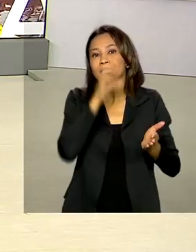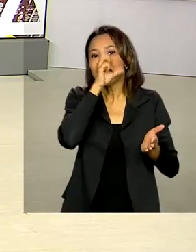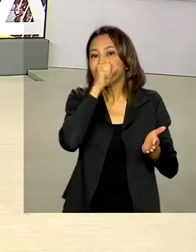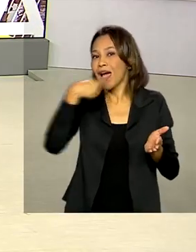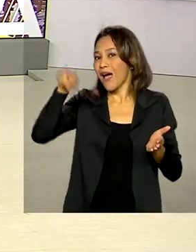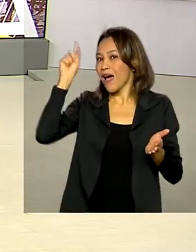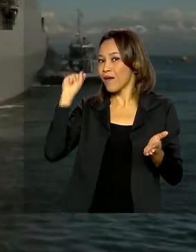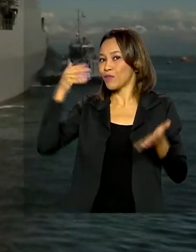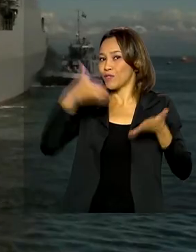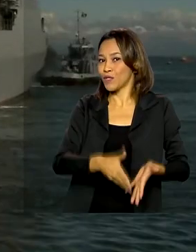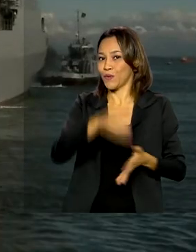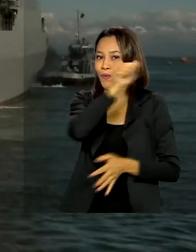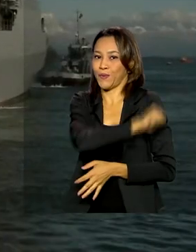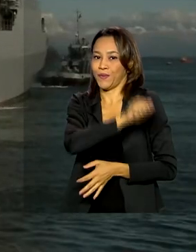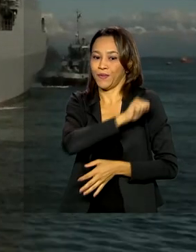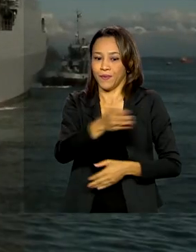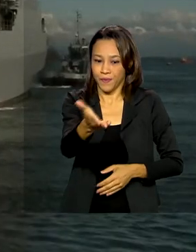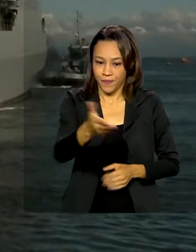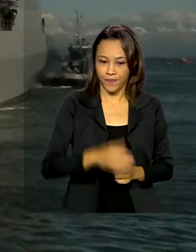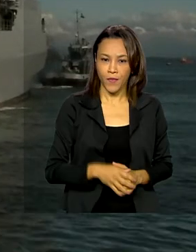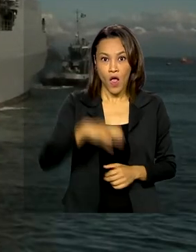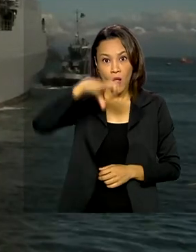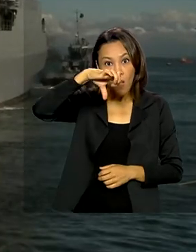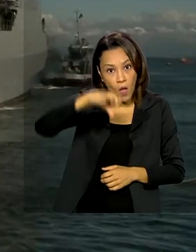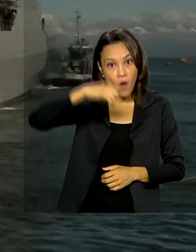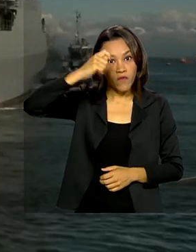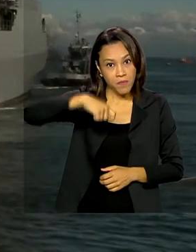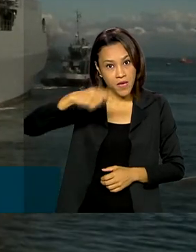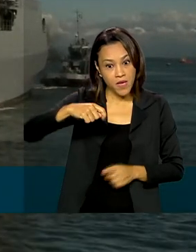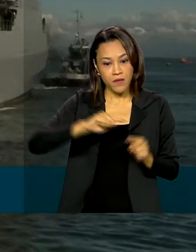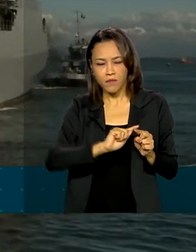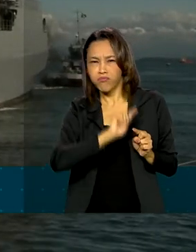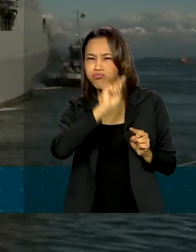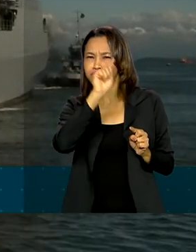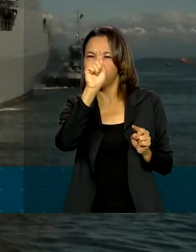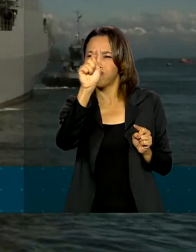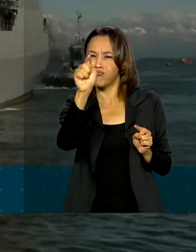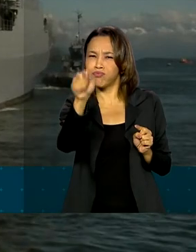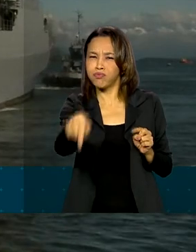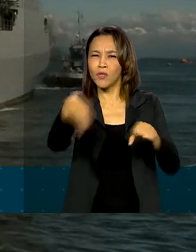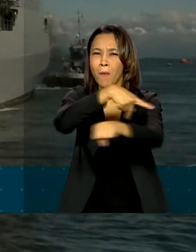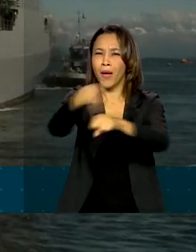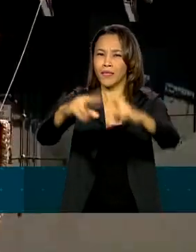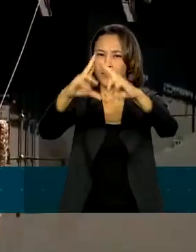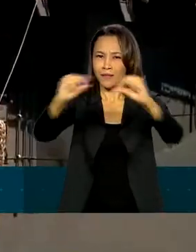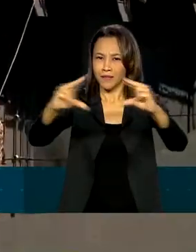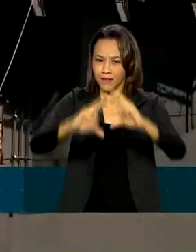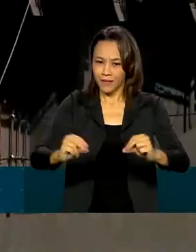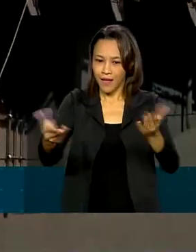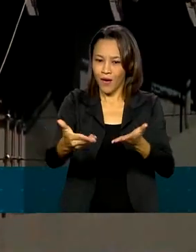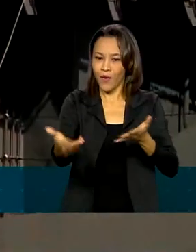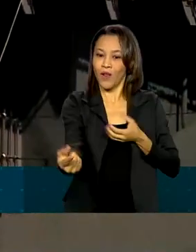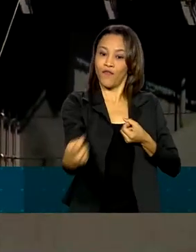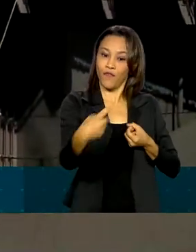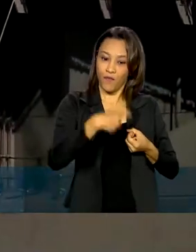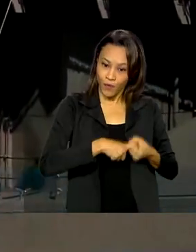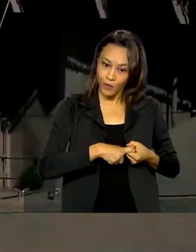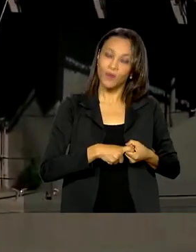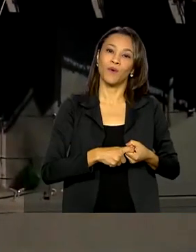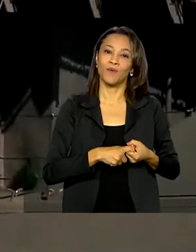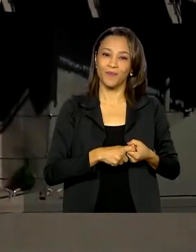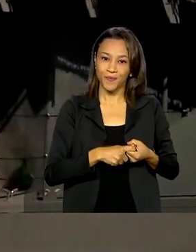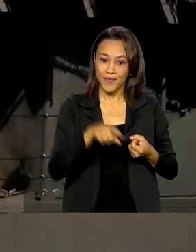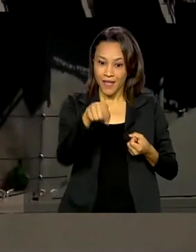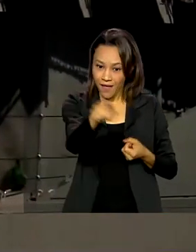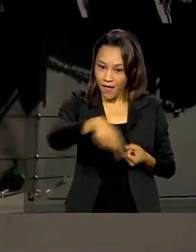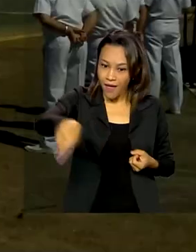sábado. Depois de nove meses do outro lado do Atlântico, o retorno. A fragata Independência